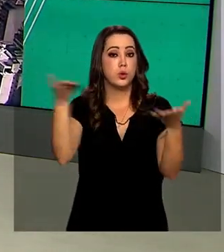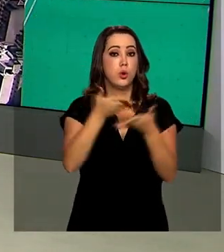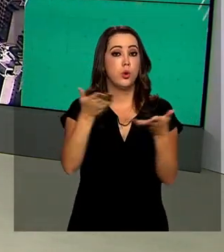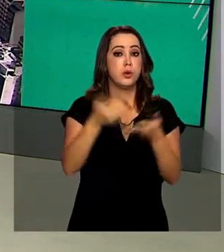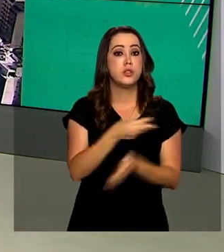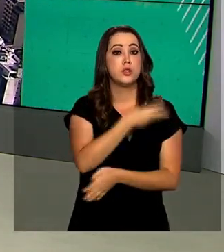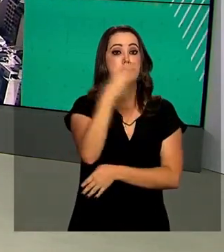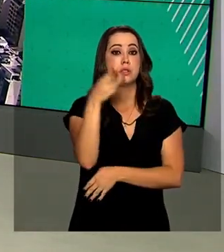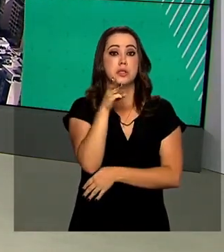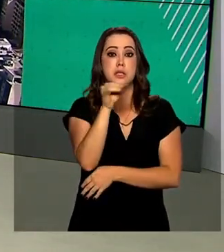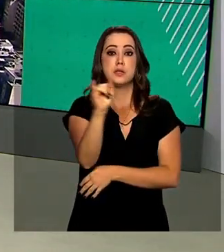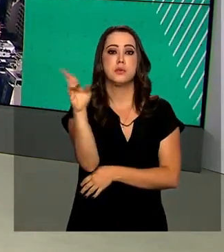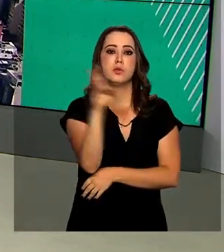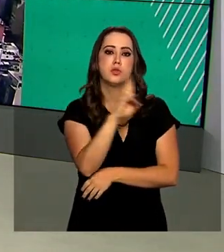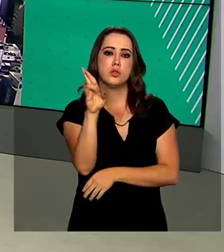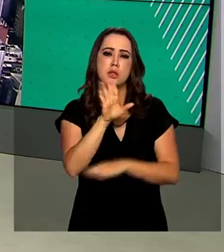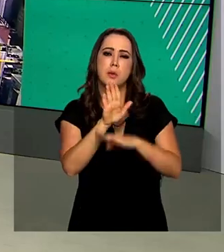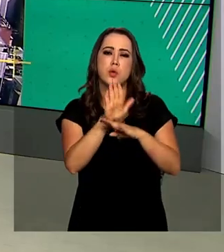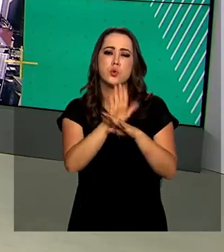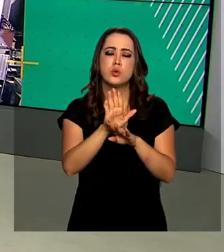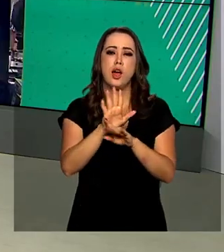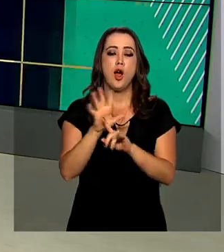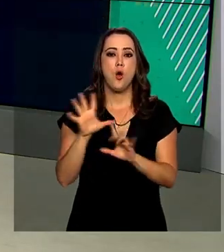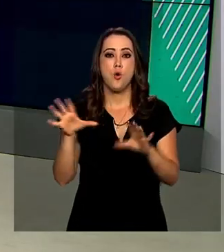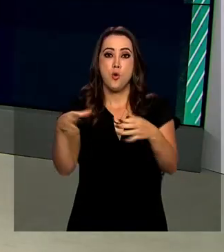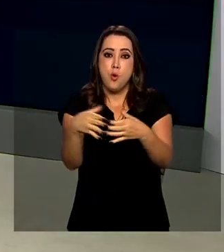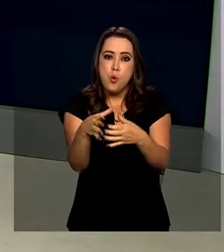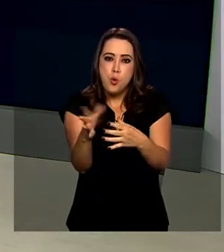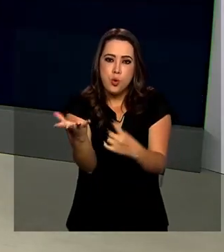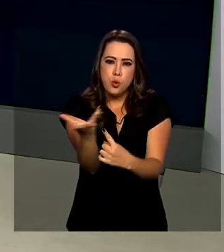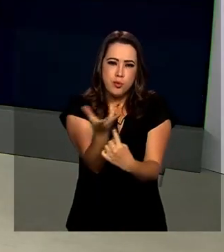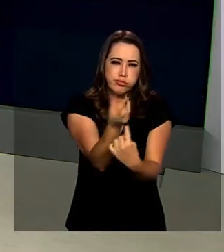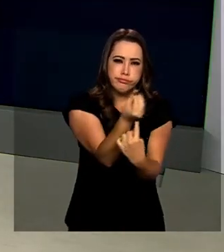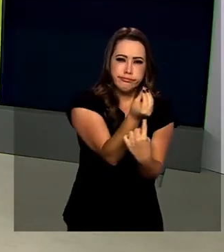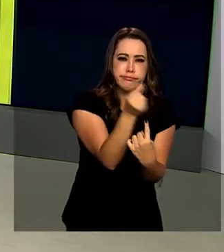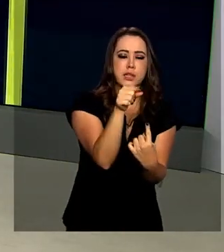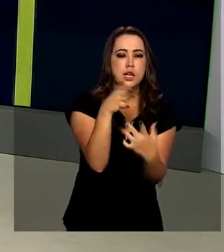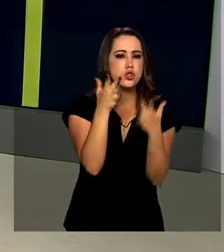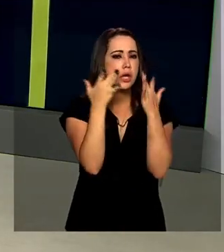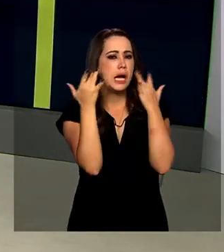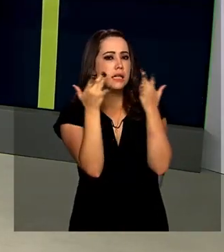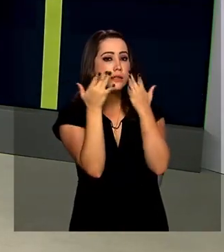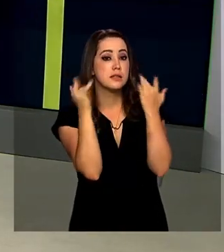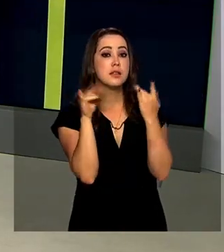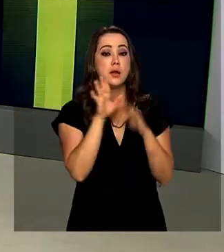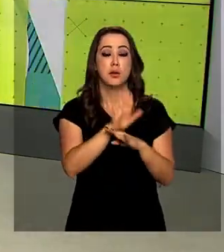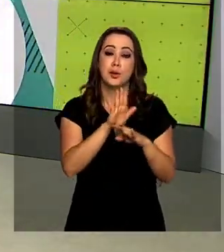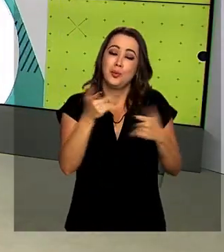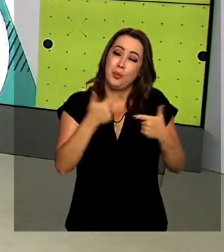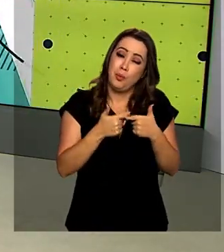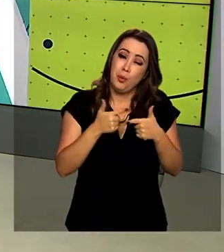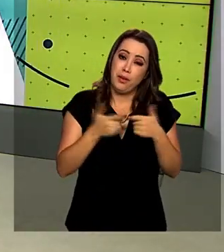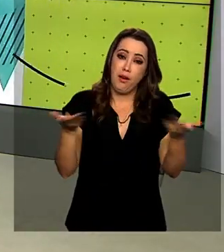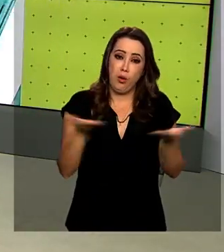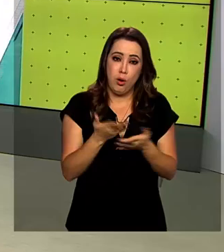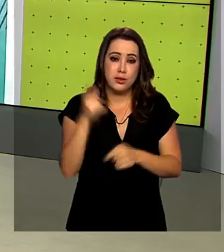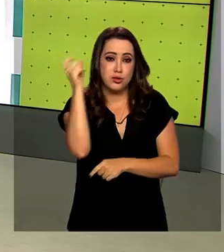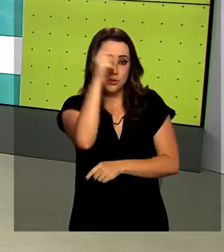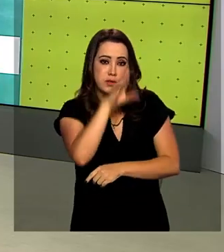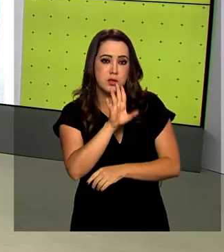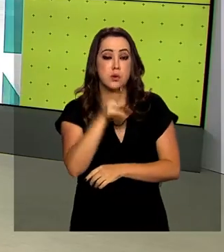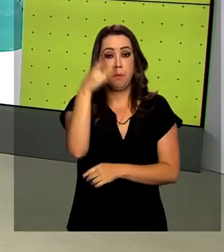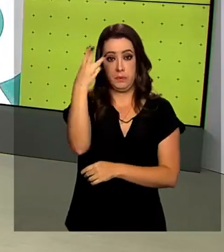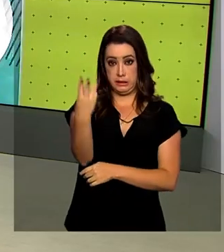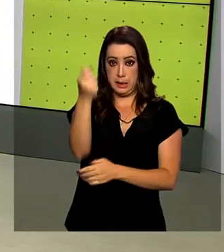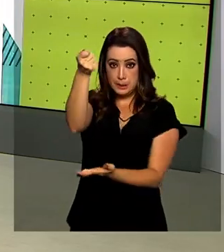3 bilhões de reais para ajudar os artistas que enfrentam dificuldades neste momento de pandemia. O auxílio será pago em três